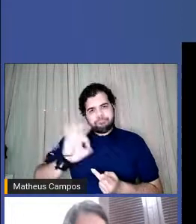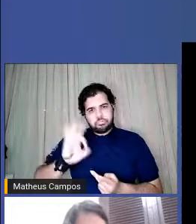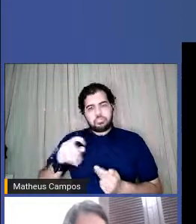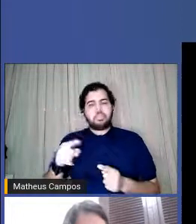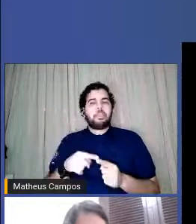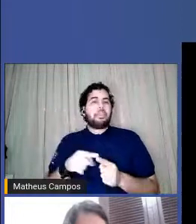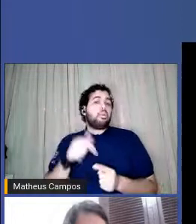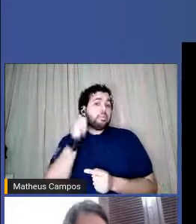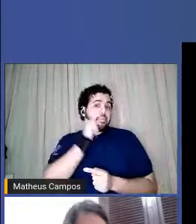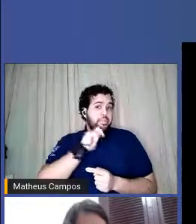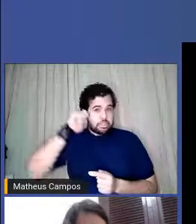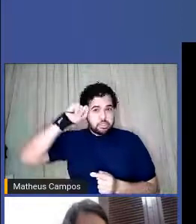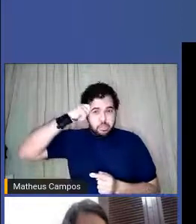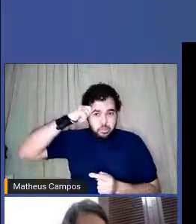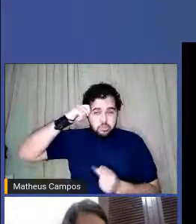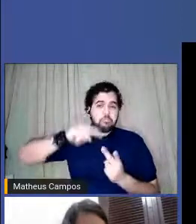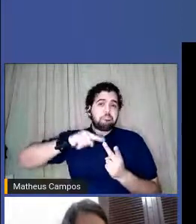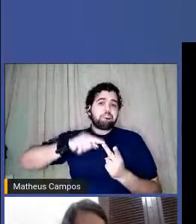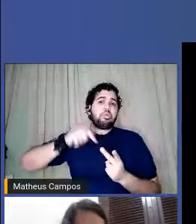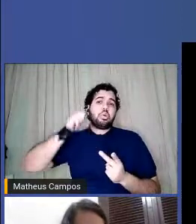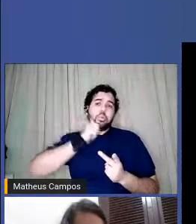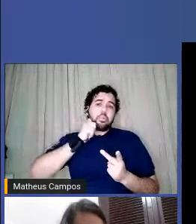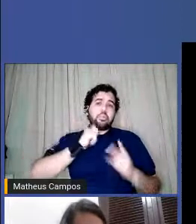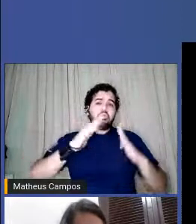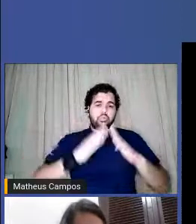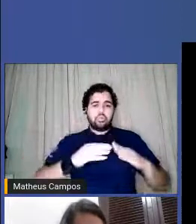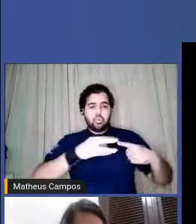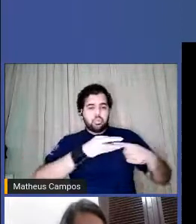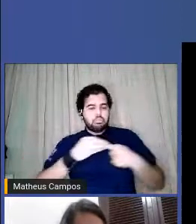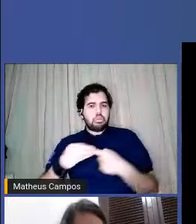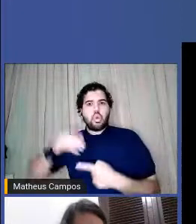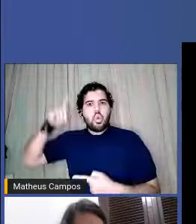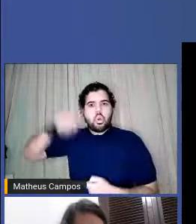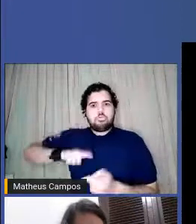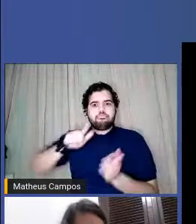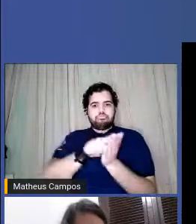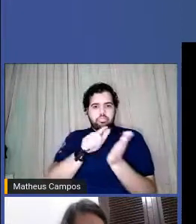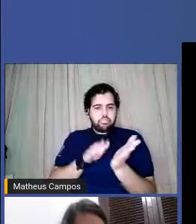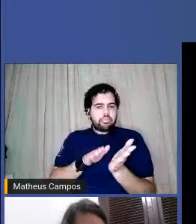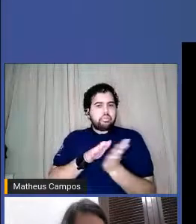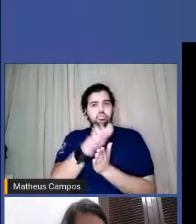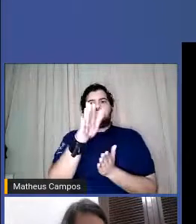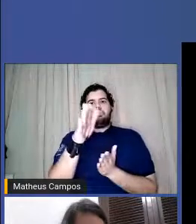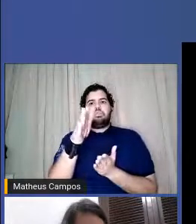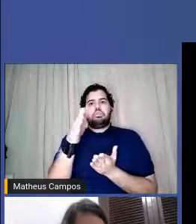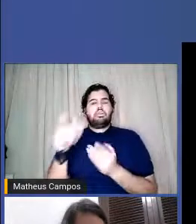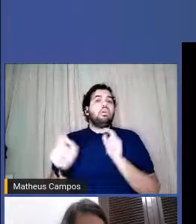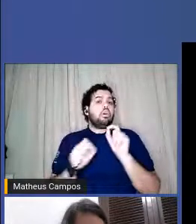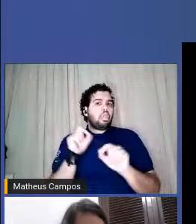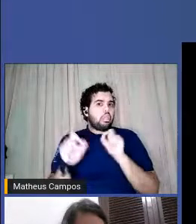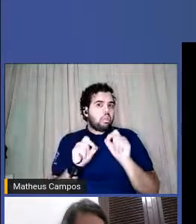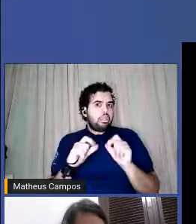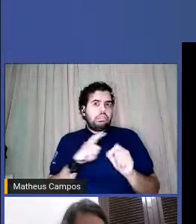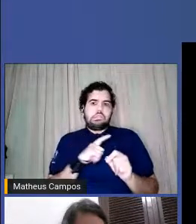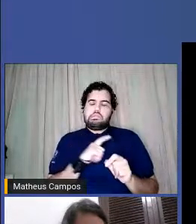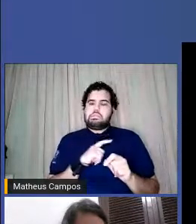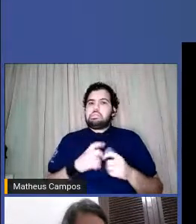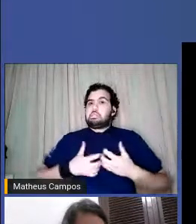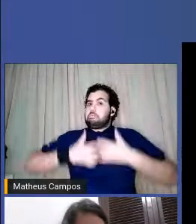mulher periférica que consegue publicar já tem aí um entrave gigante